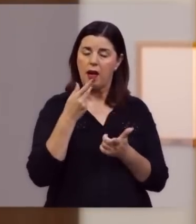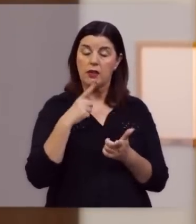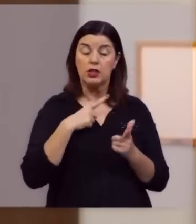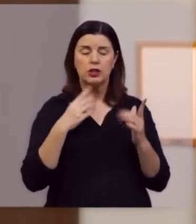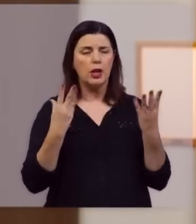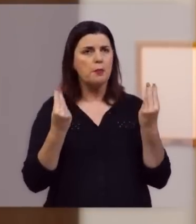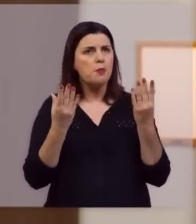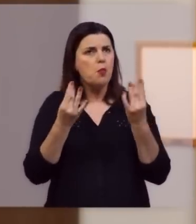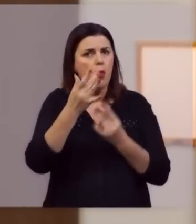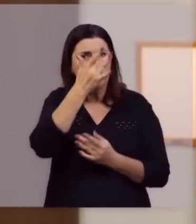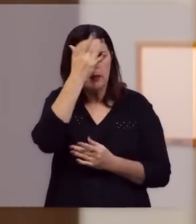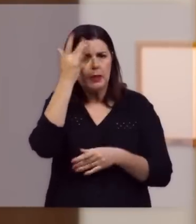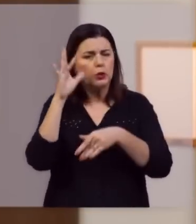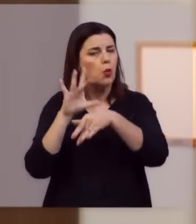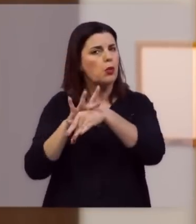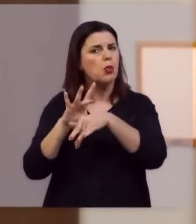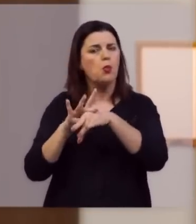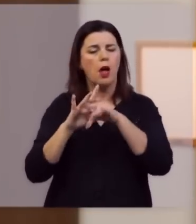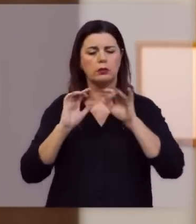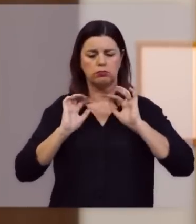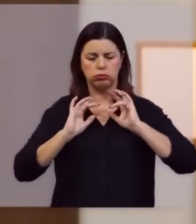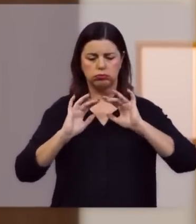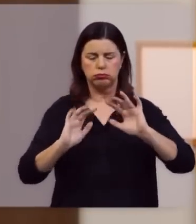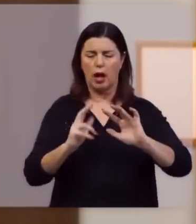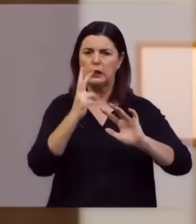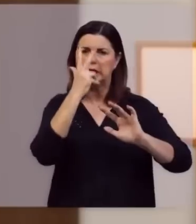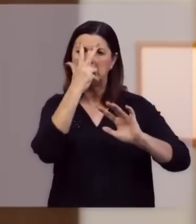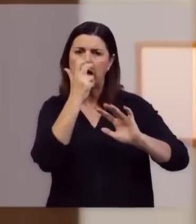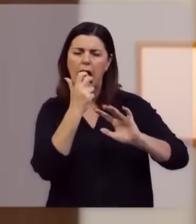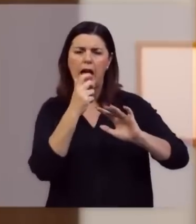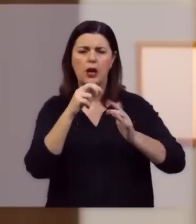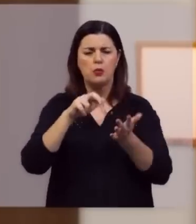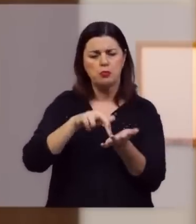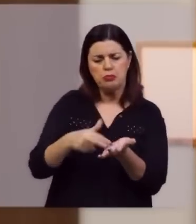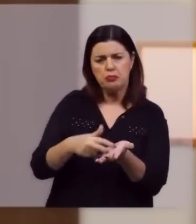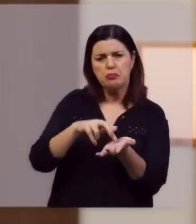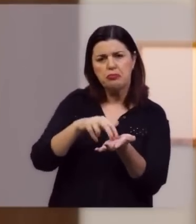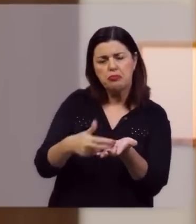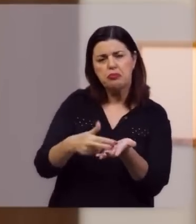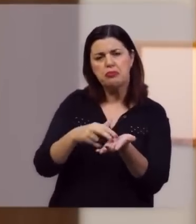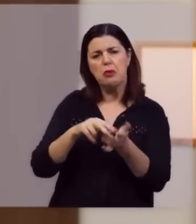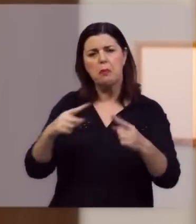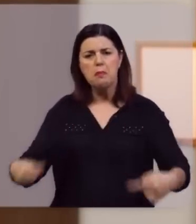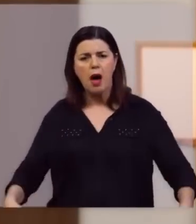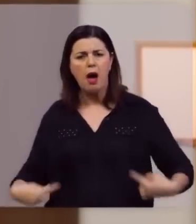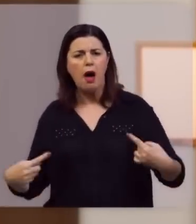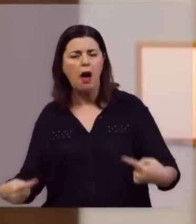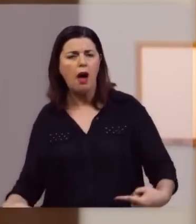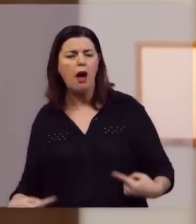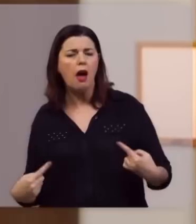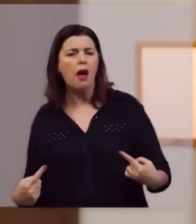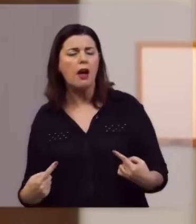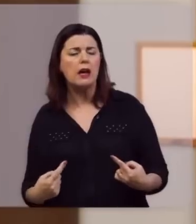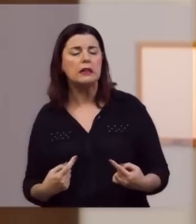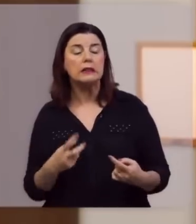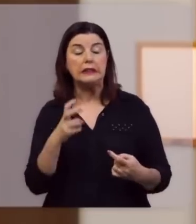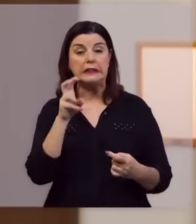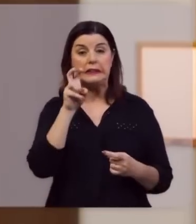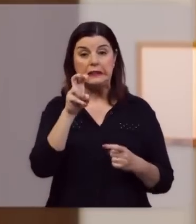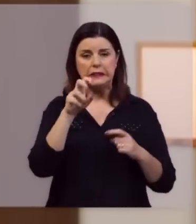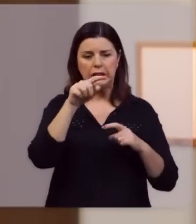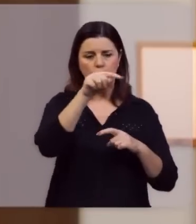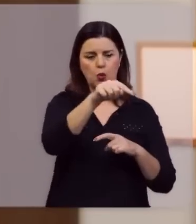havia uma multidão de enfermos, cegos, coxos, paralíticos, em cinco